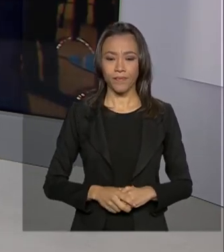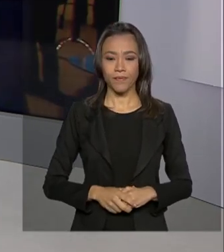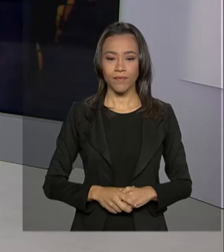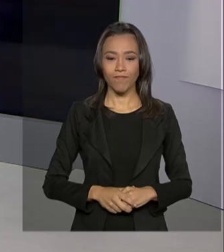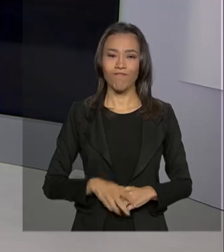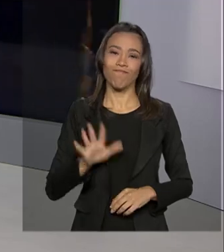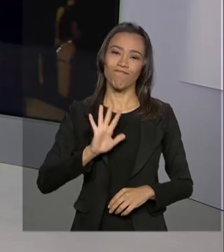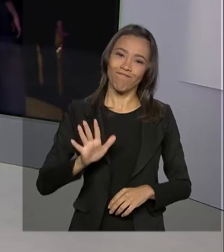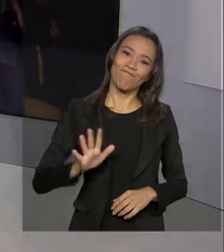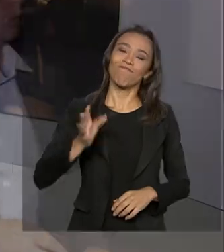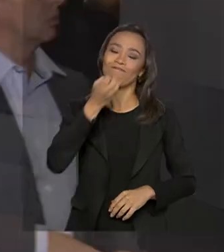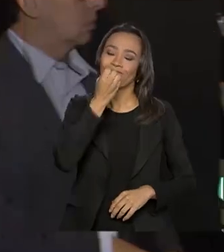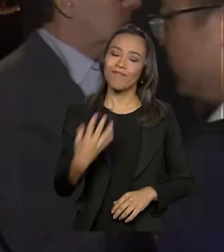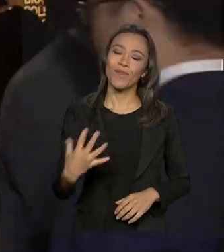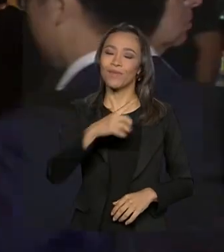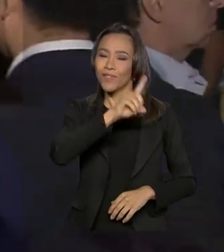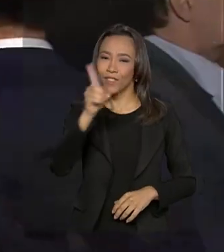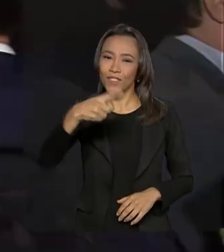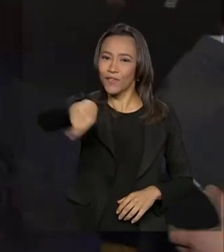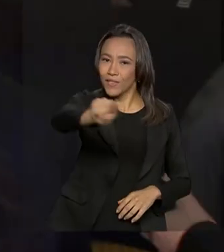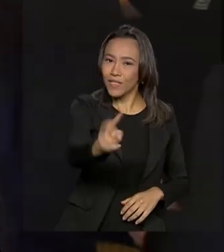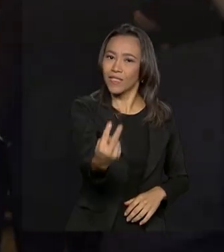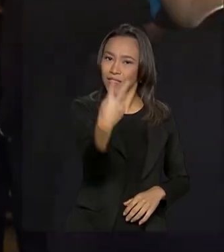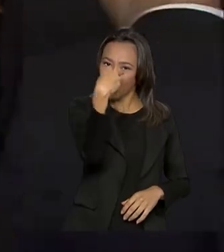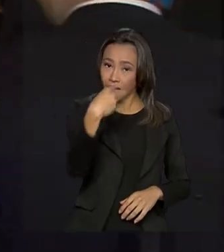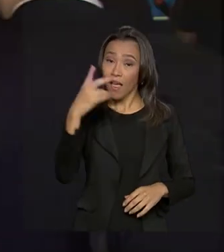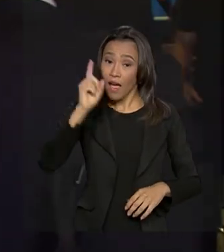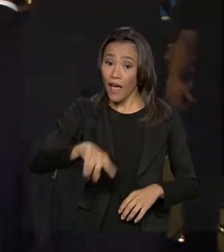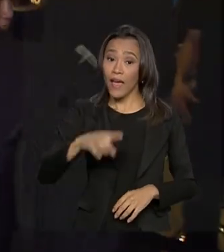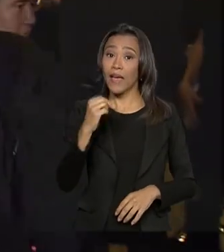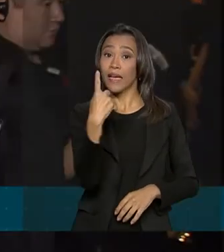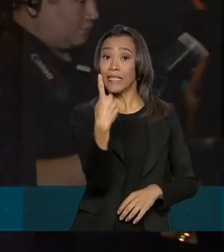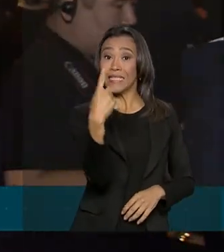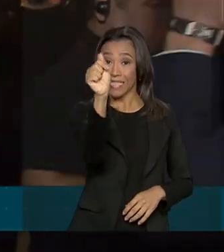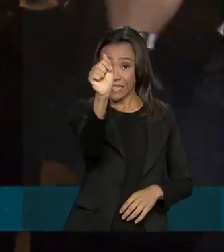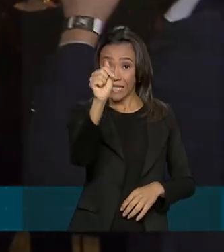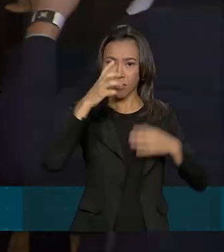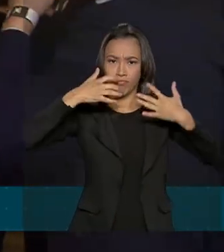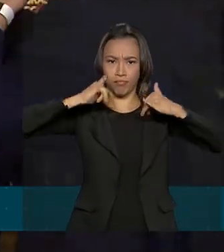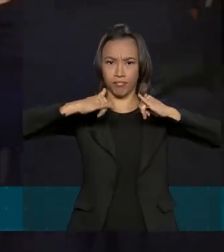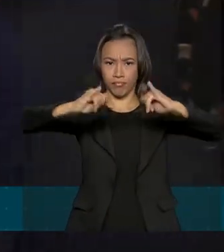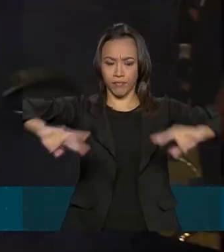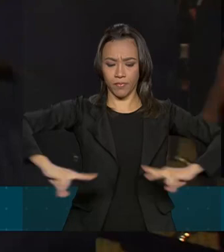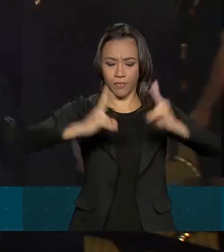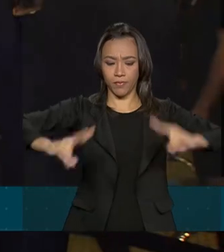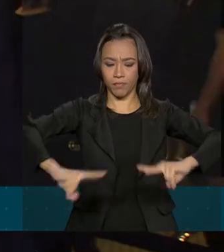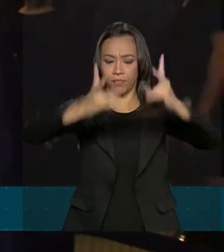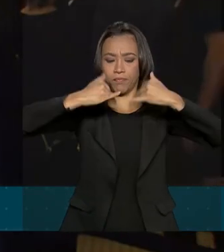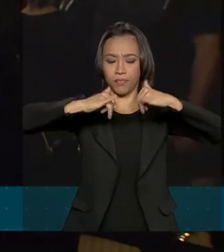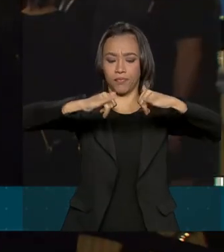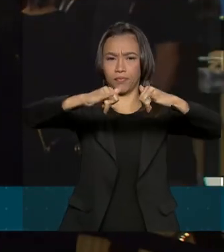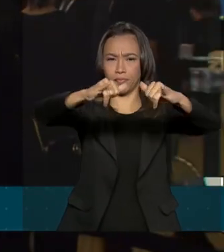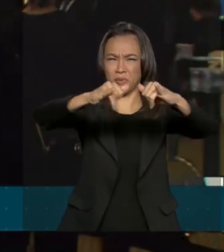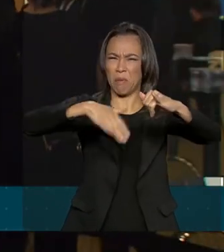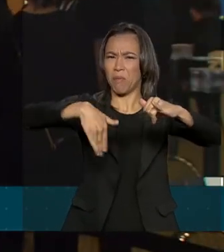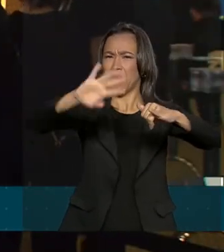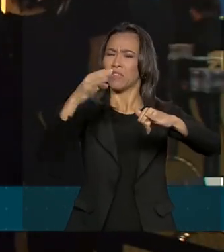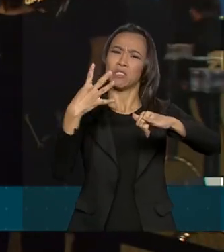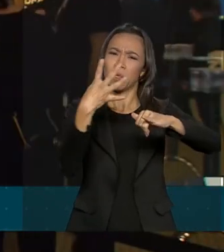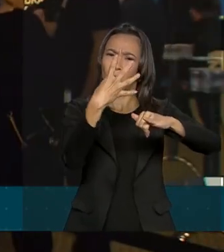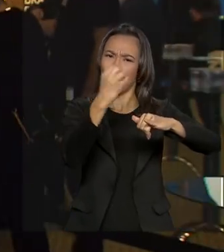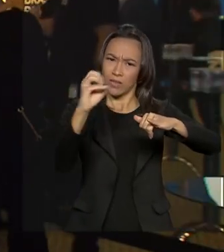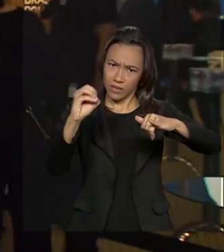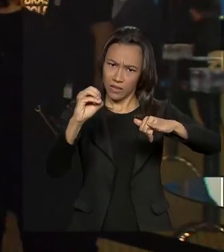Oi, Renata. Bom dia. Bom dia a você que nos acompanha. São 17 linhas de transmissão, quase 4.500 quilômetros de linhas e